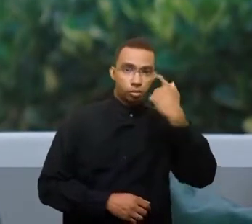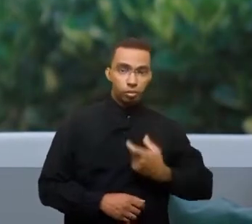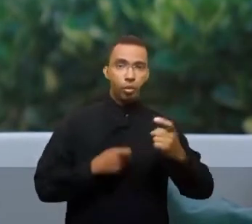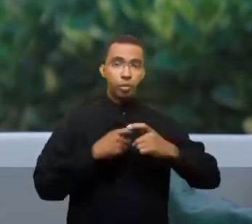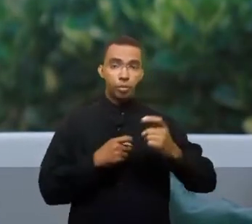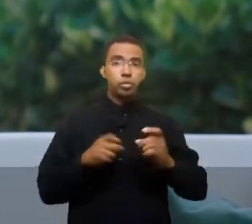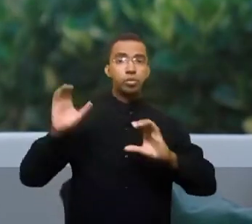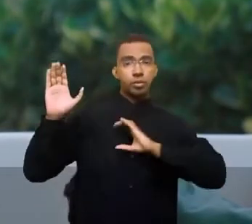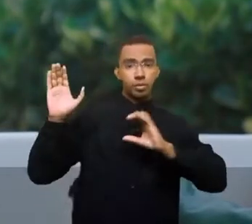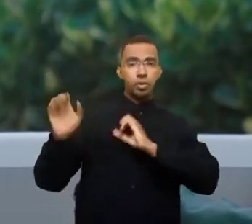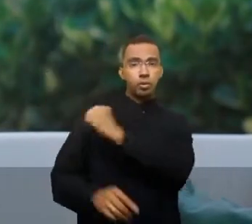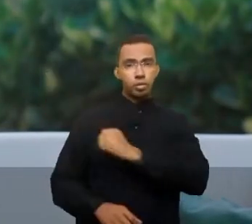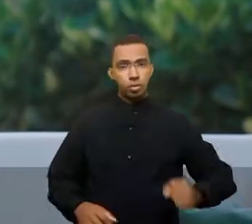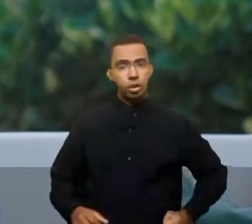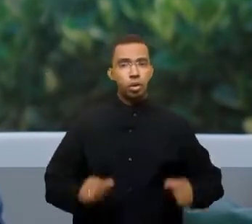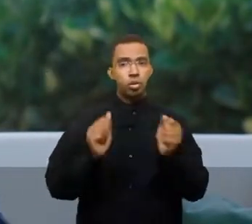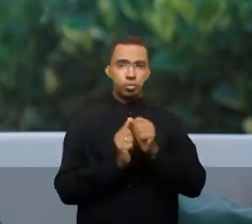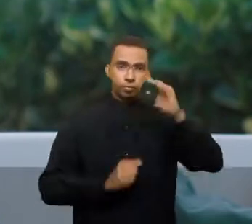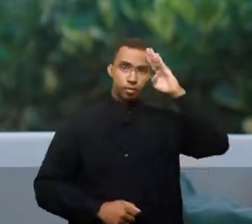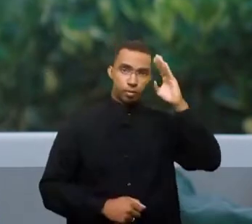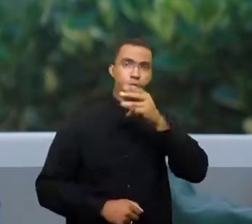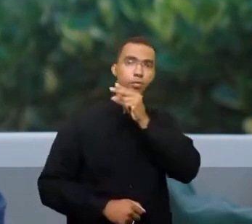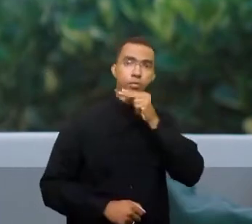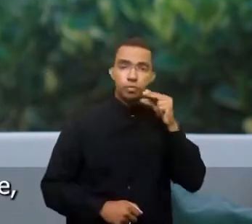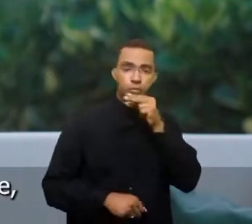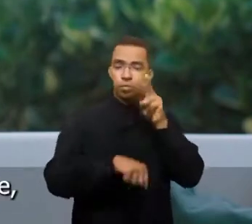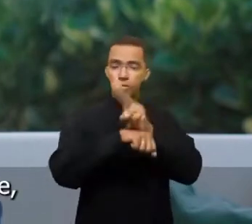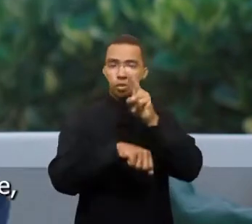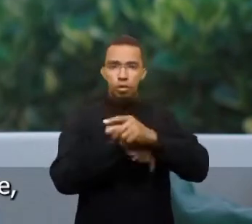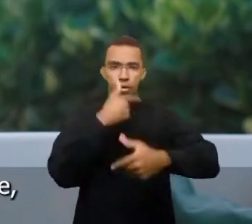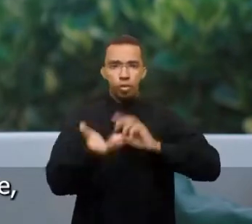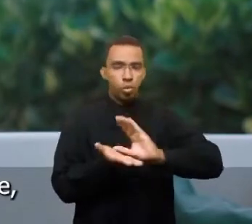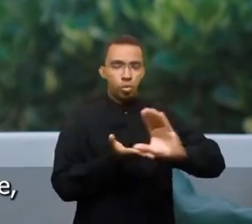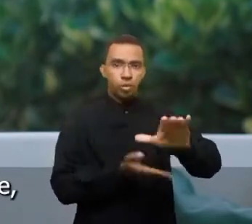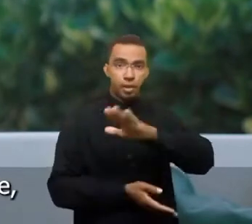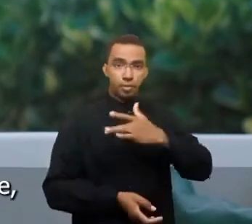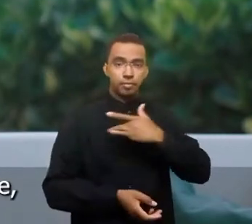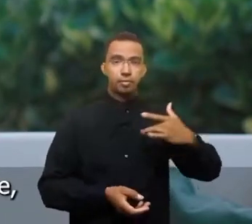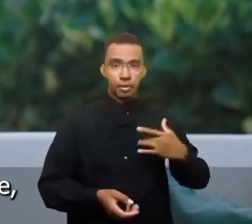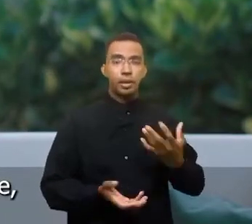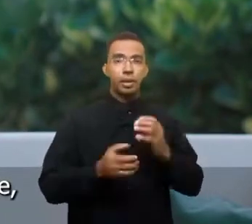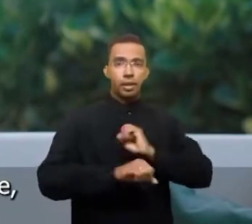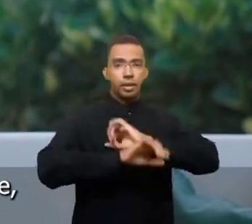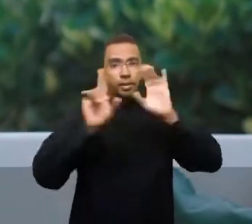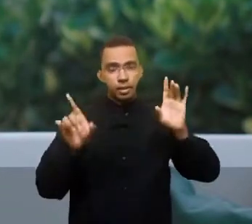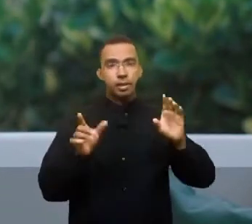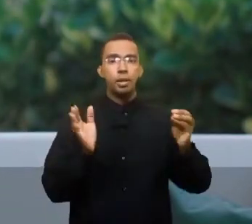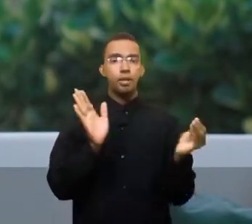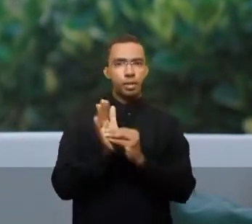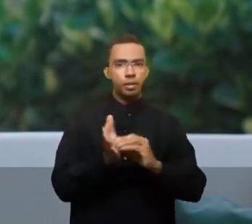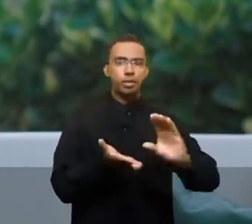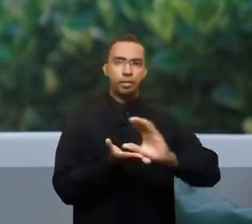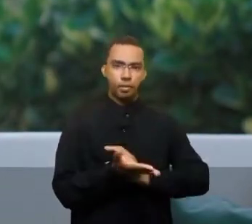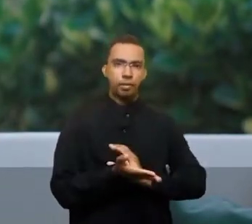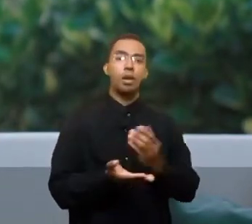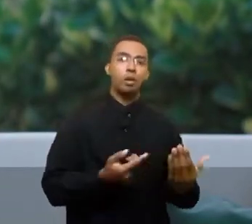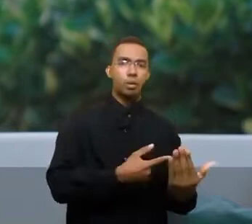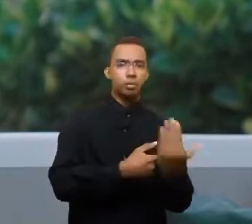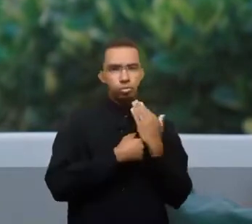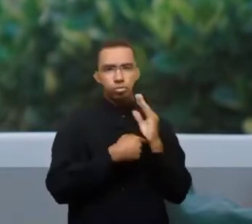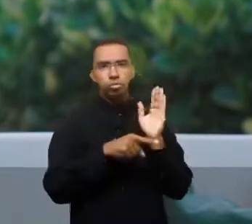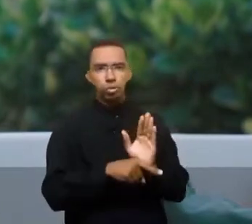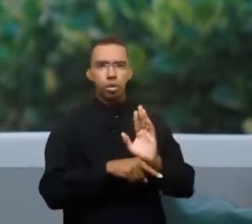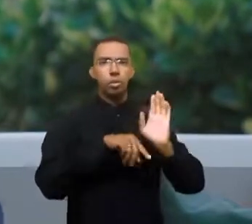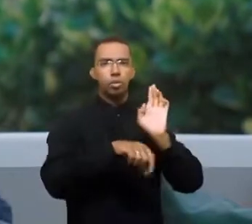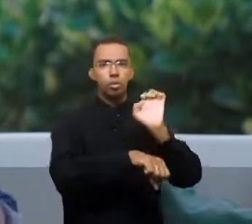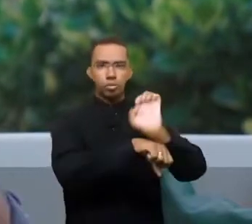e coloco meu nome como opção para o Senado. Ao lado do capitão Stevenson, irei atuar na fiscalização dos recursos públicos da saúde, buscando sempre a transparência e o bom